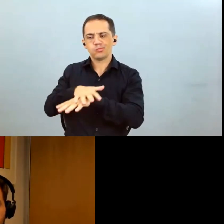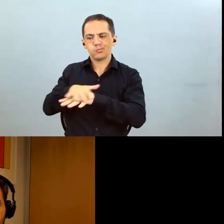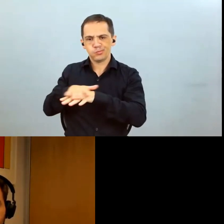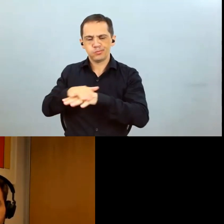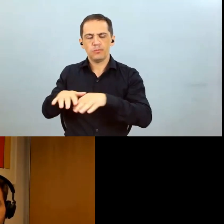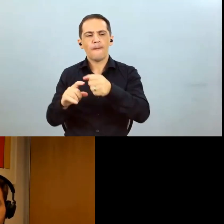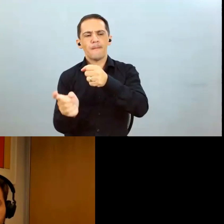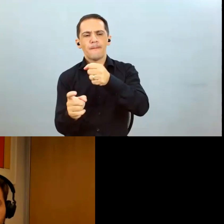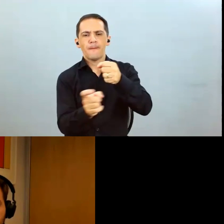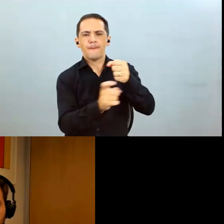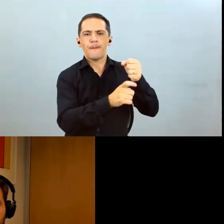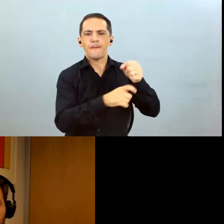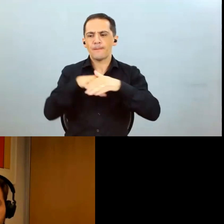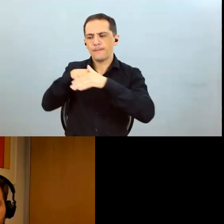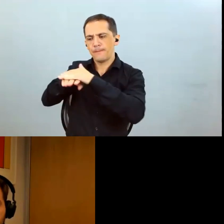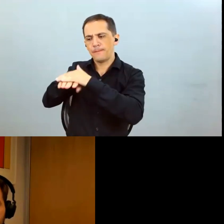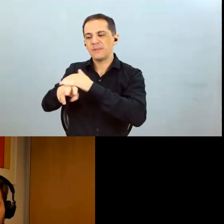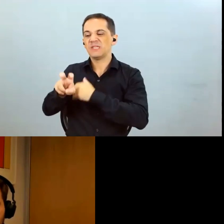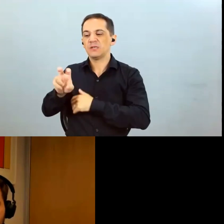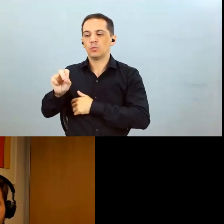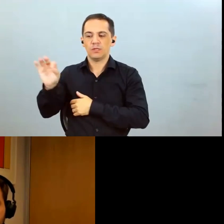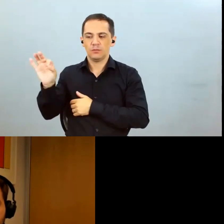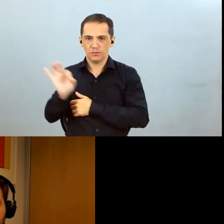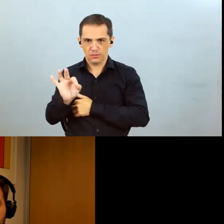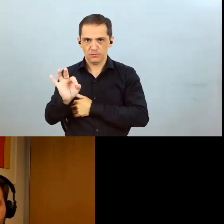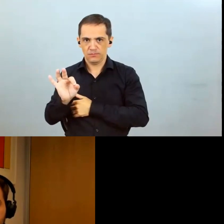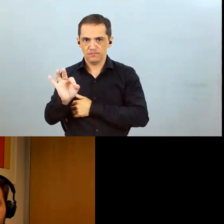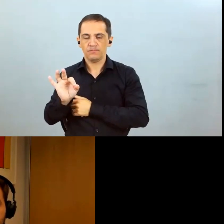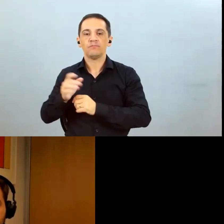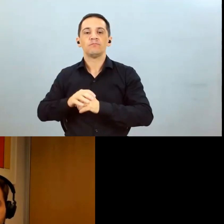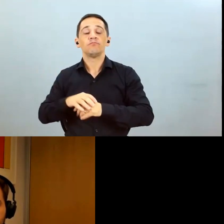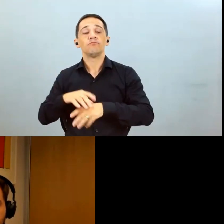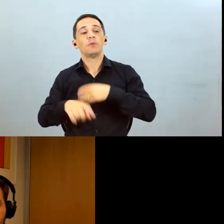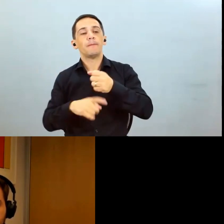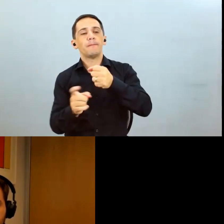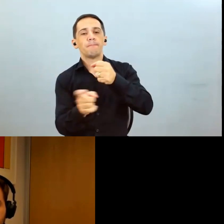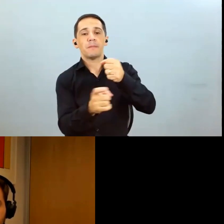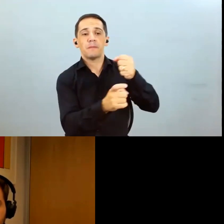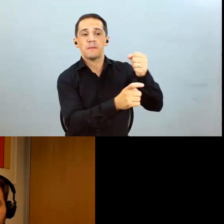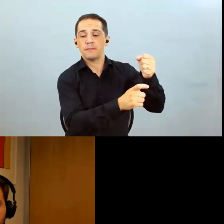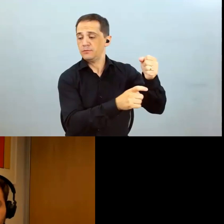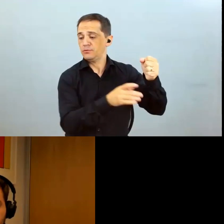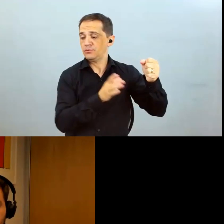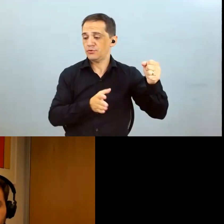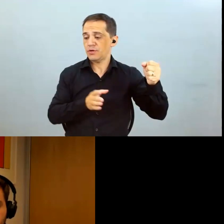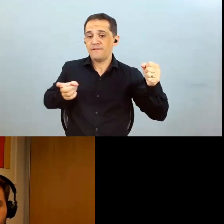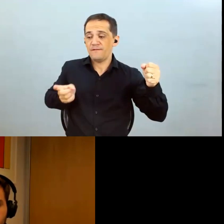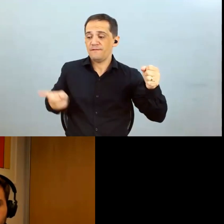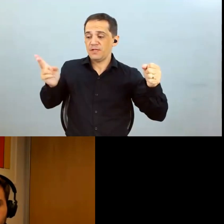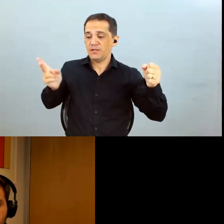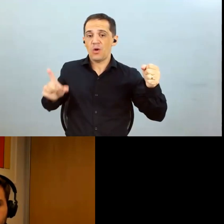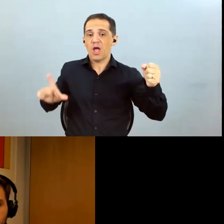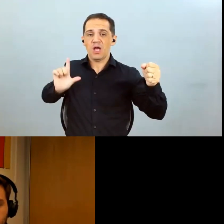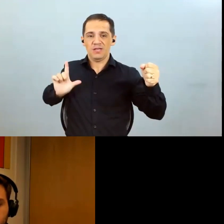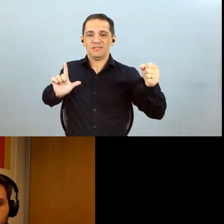armazenar ao menos 50% depois da colheita a gente sempre vende 70% antes do segundo semestre ou